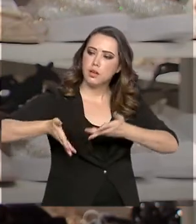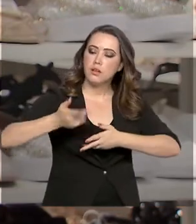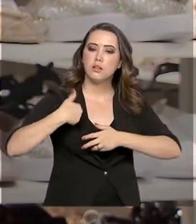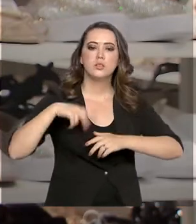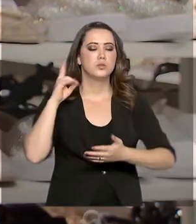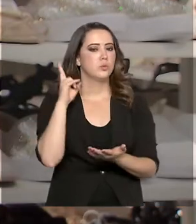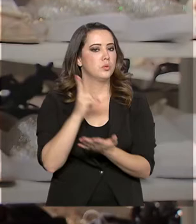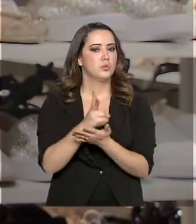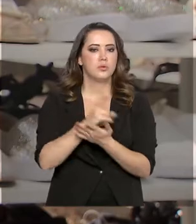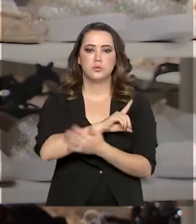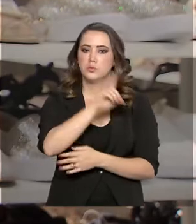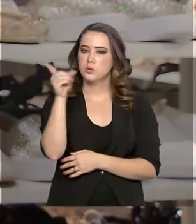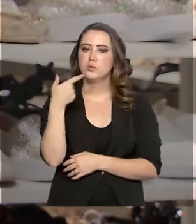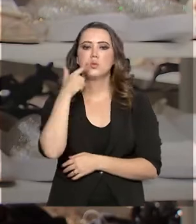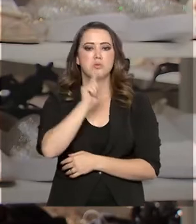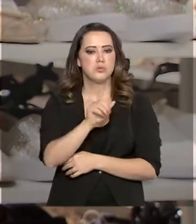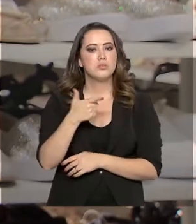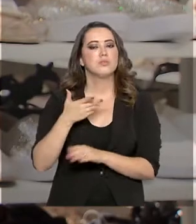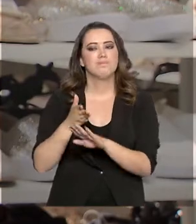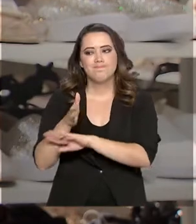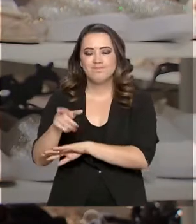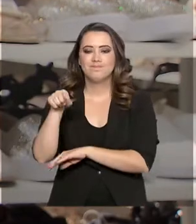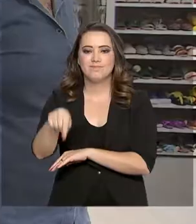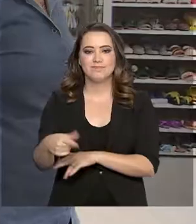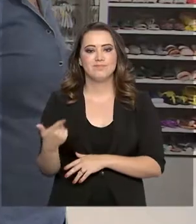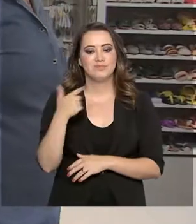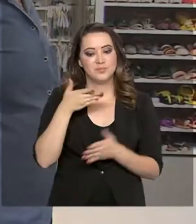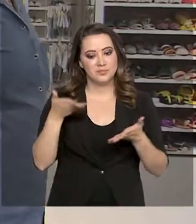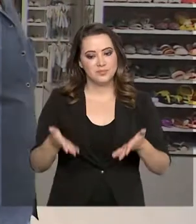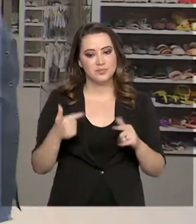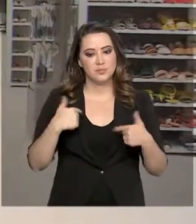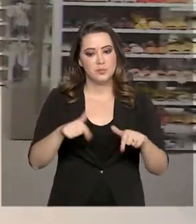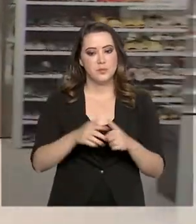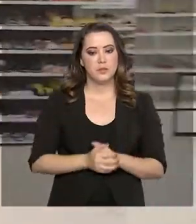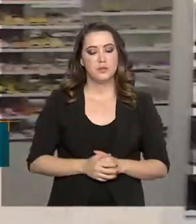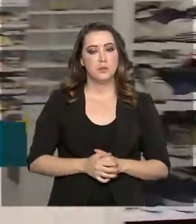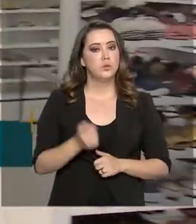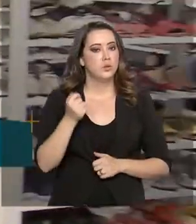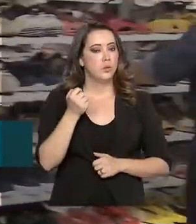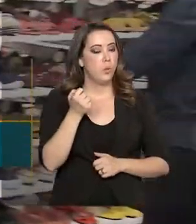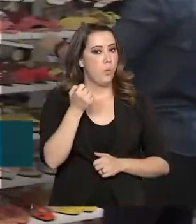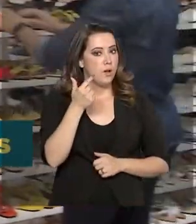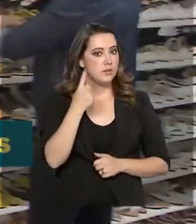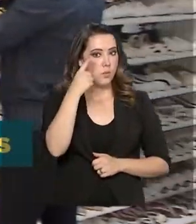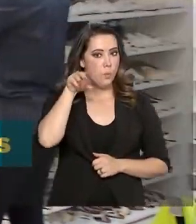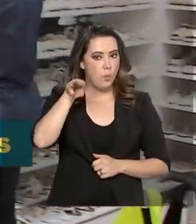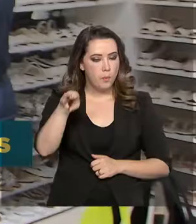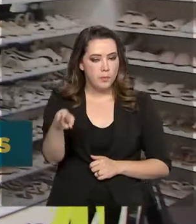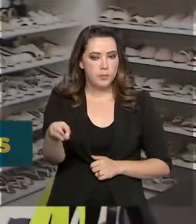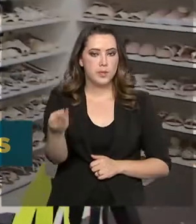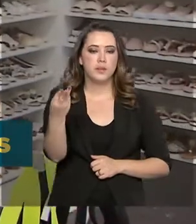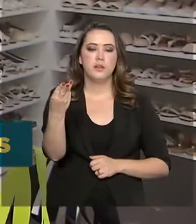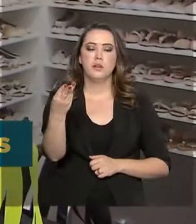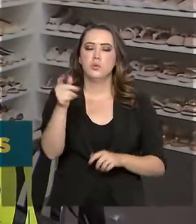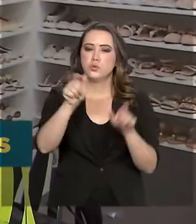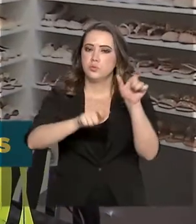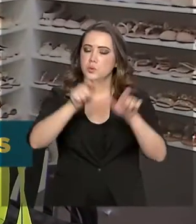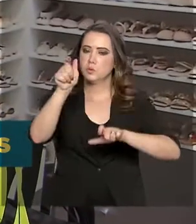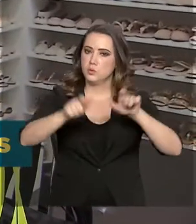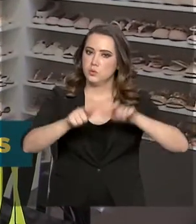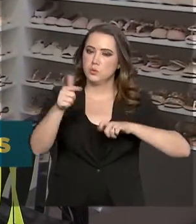obtive a resposta, né? Estou aqui agora. Além da Paula, quase 1 milhão e 300 mil pessoas